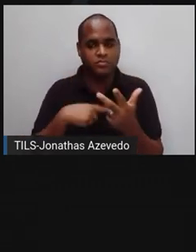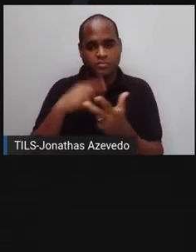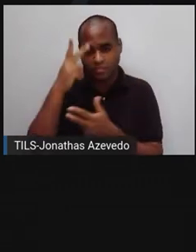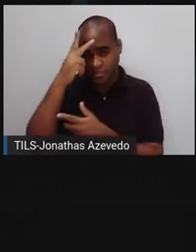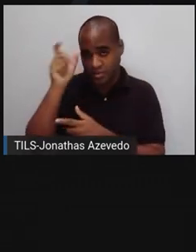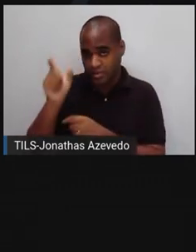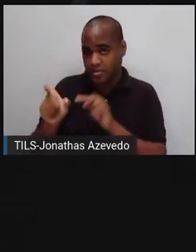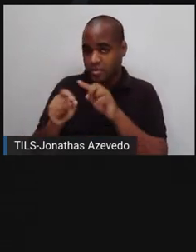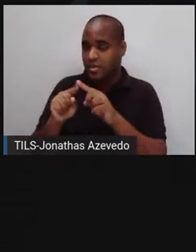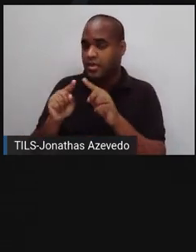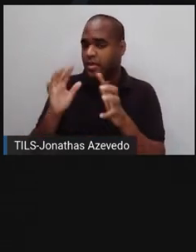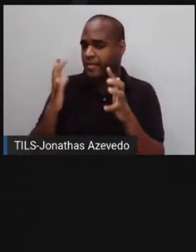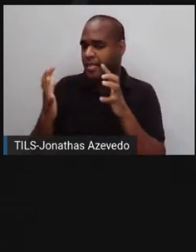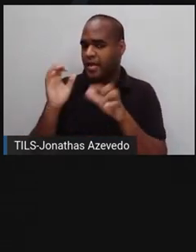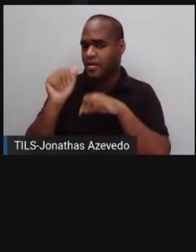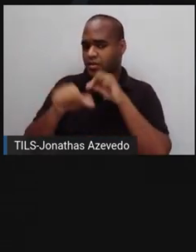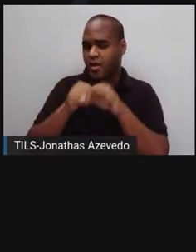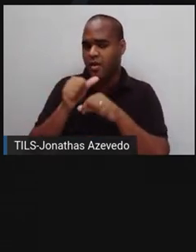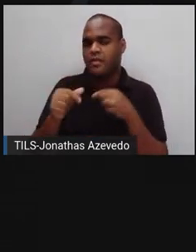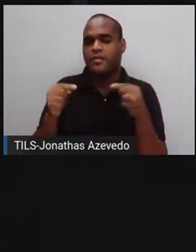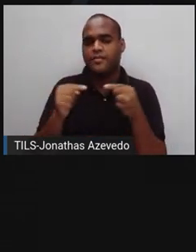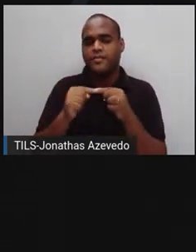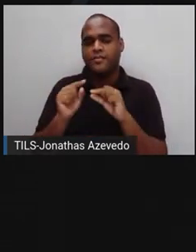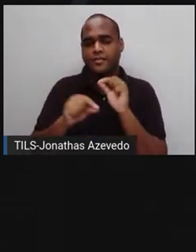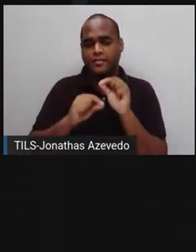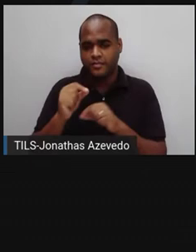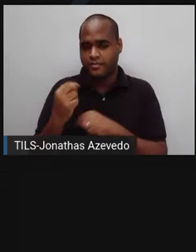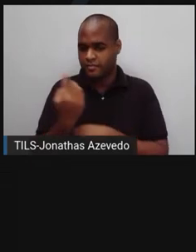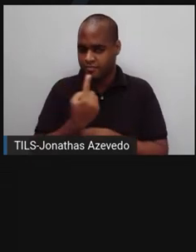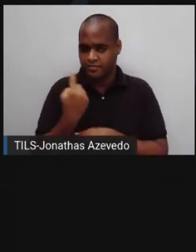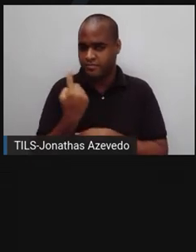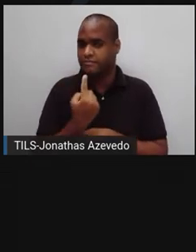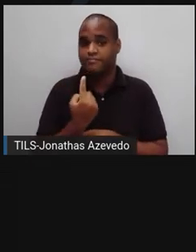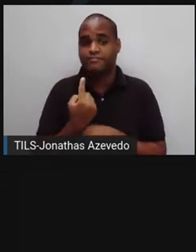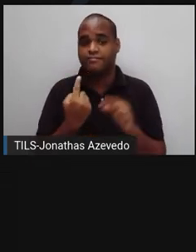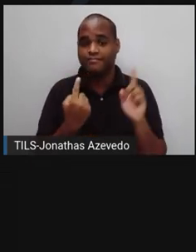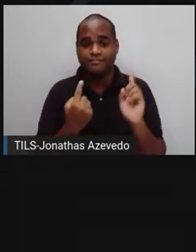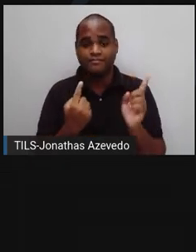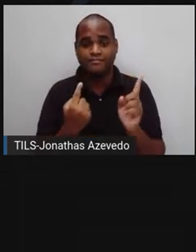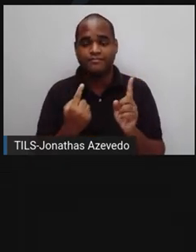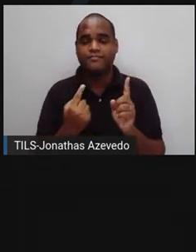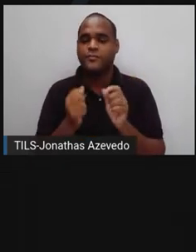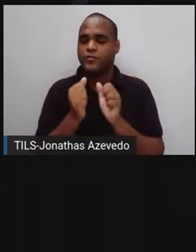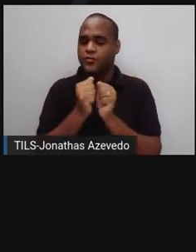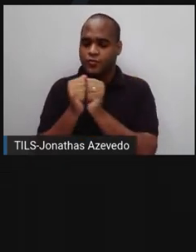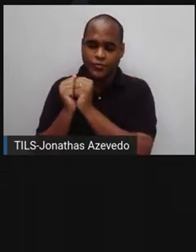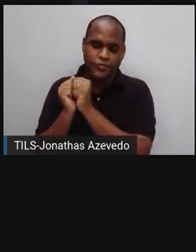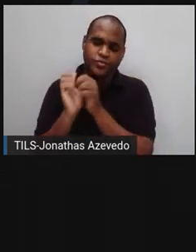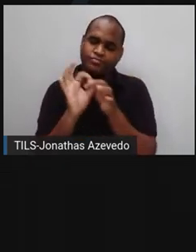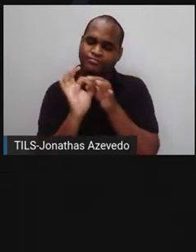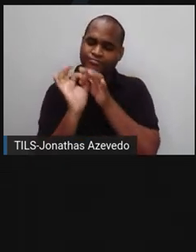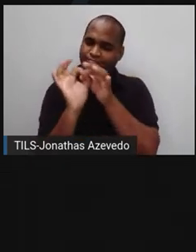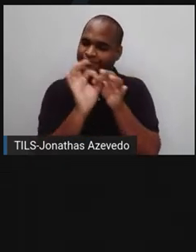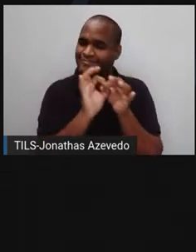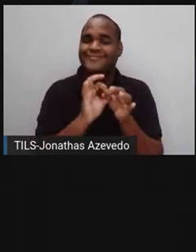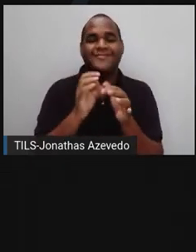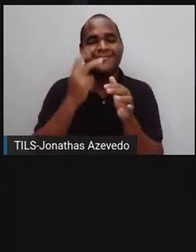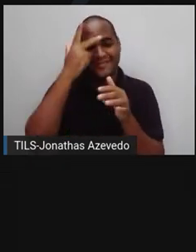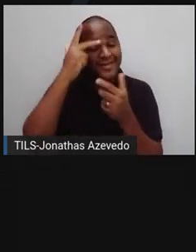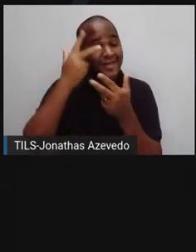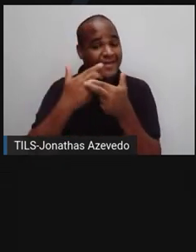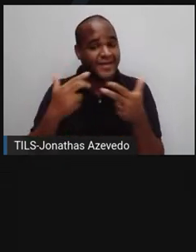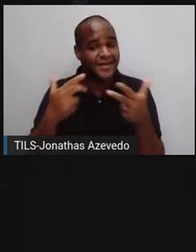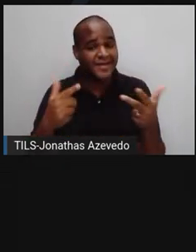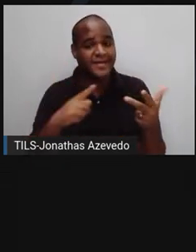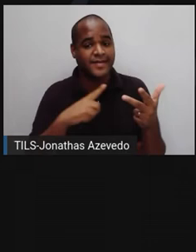transtorno alimentar é você não estar sozinho. Tem muito mais gente do que você imagina com a